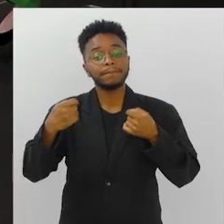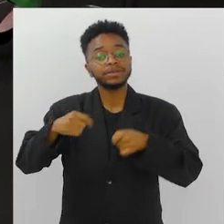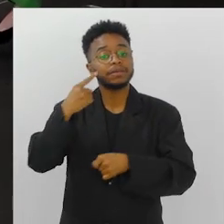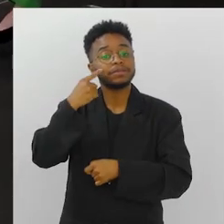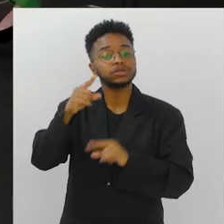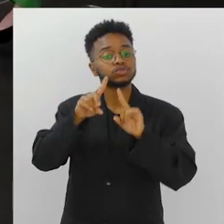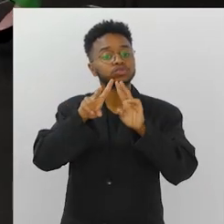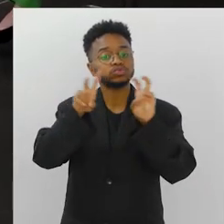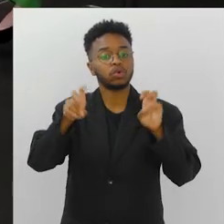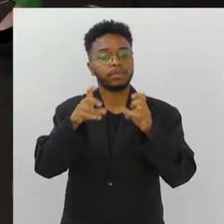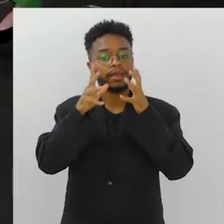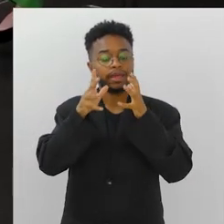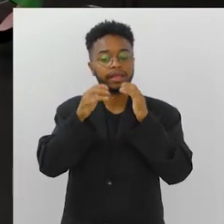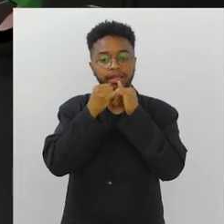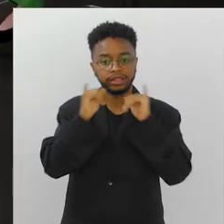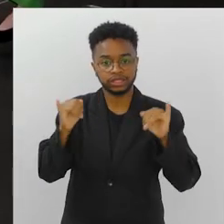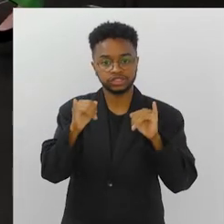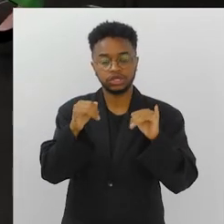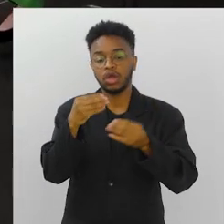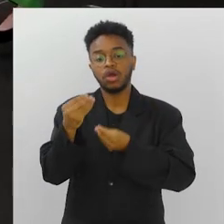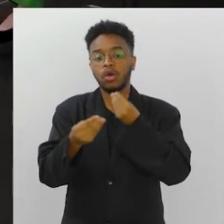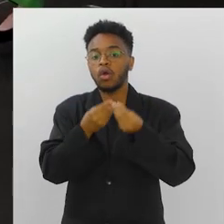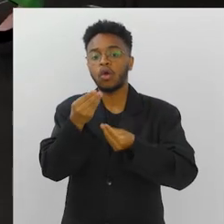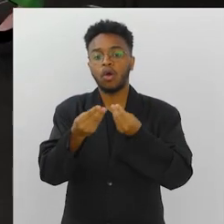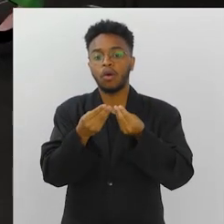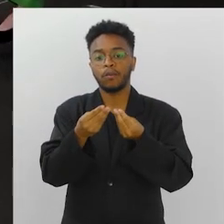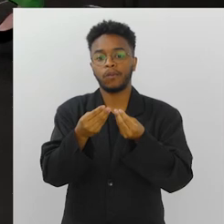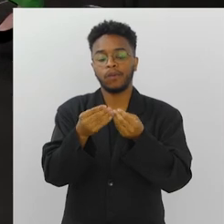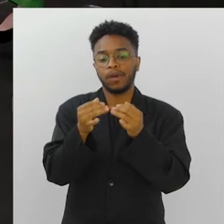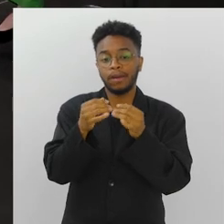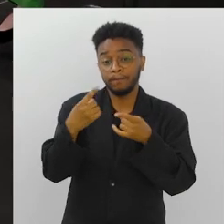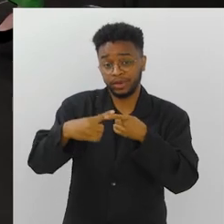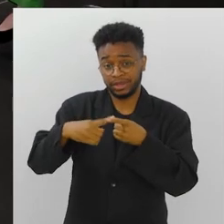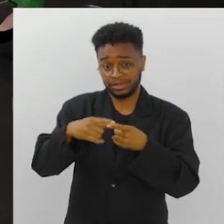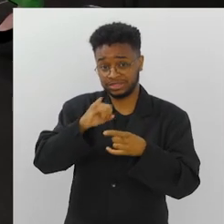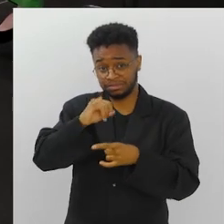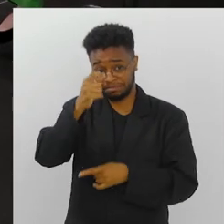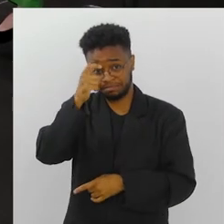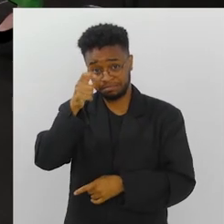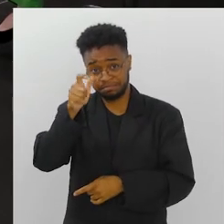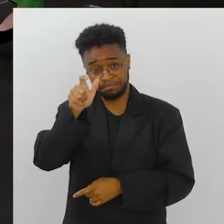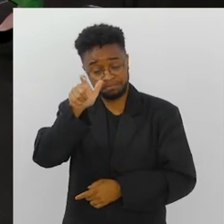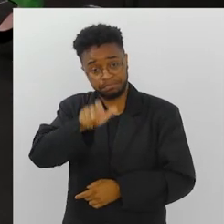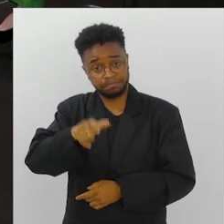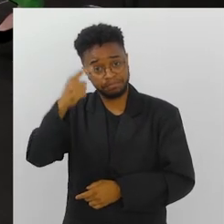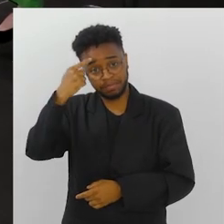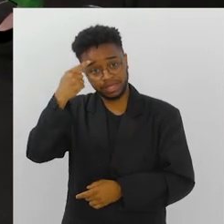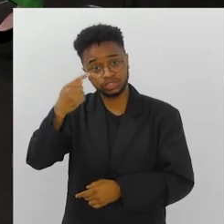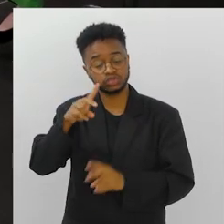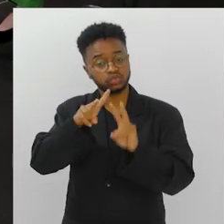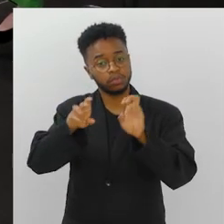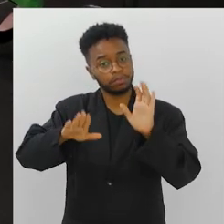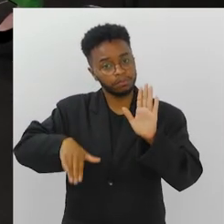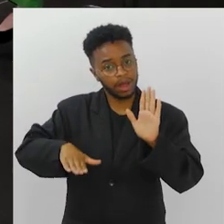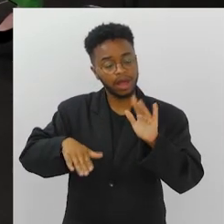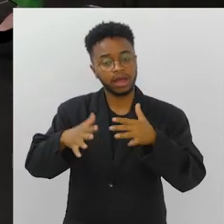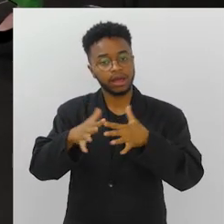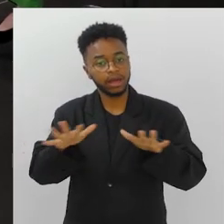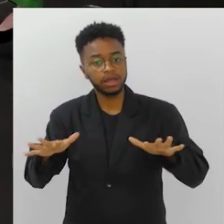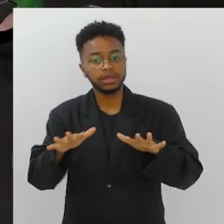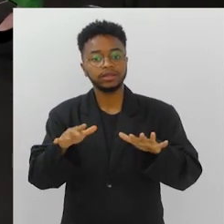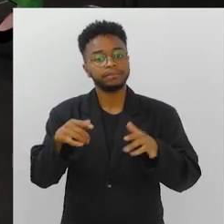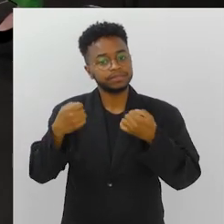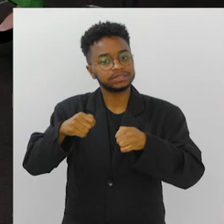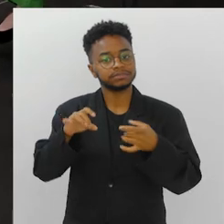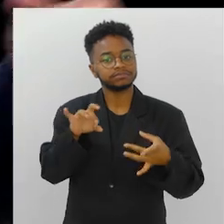a gente também tem que pensar na energia, na transição energética. Quando a gente pensa em mar, também pensamos na transição energética. Não só